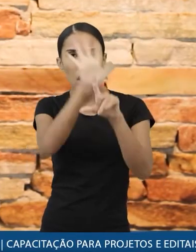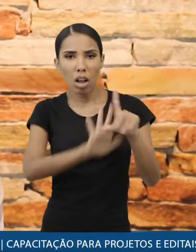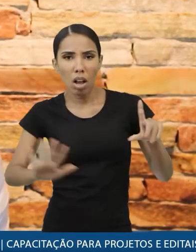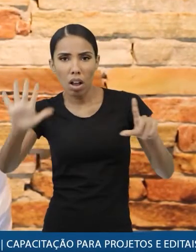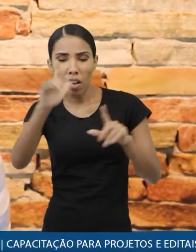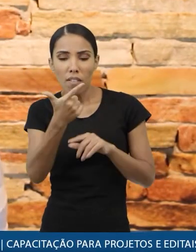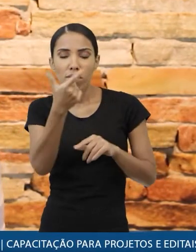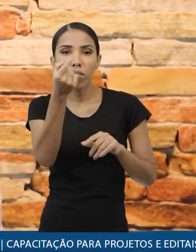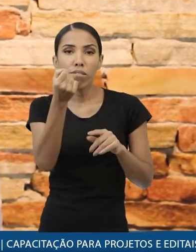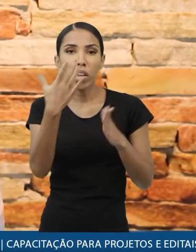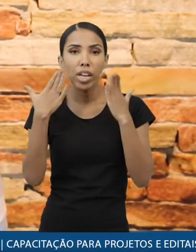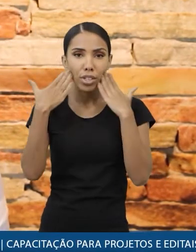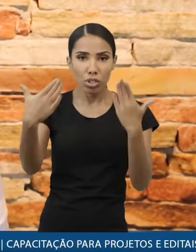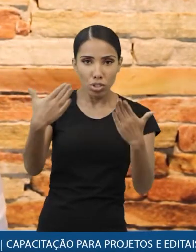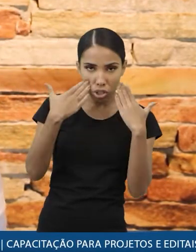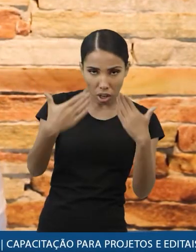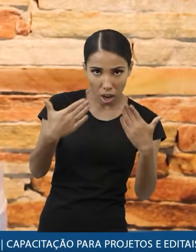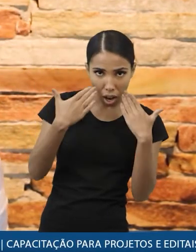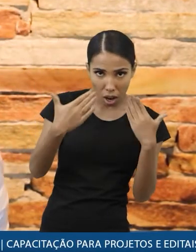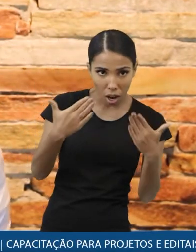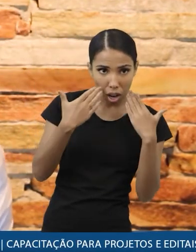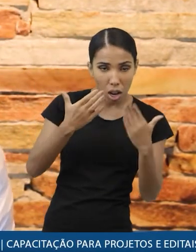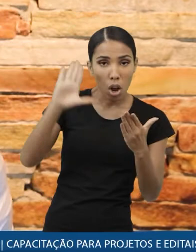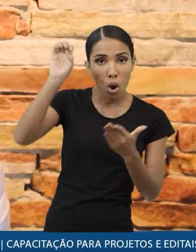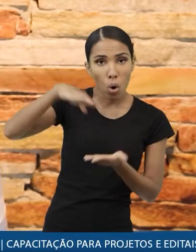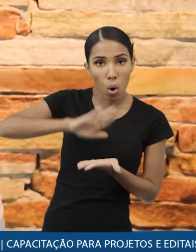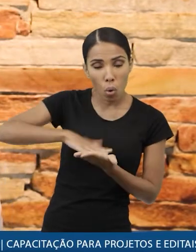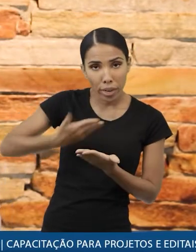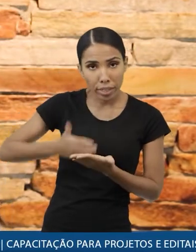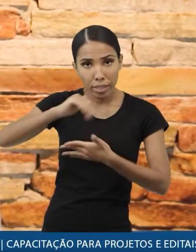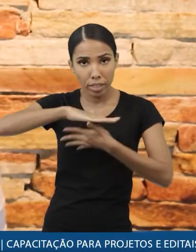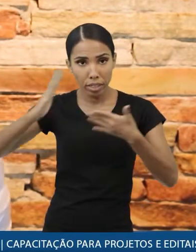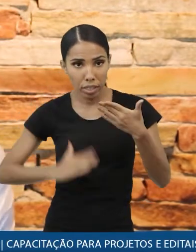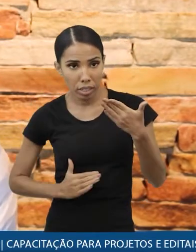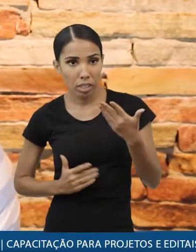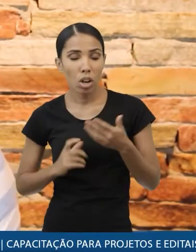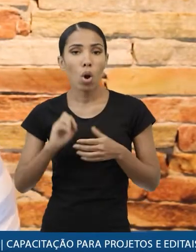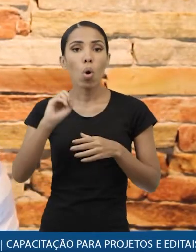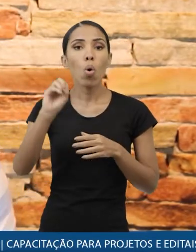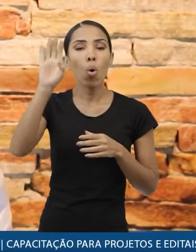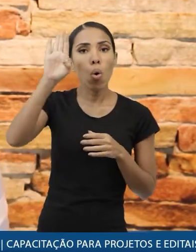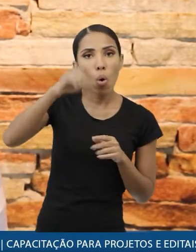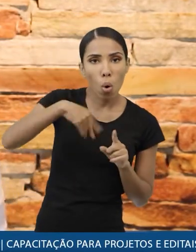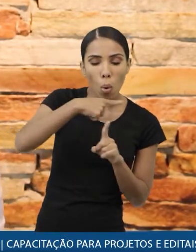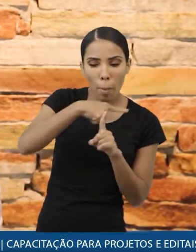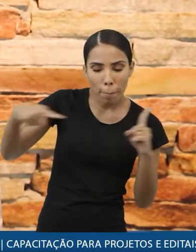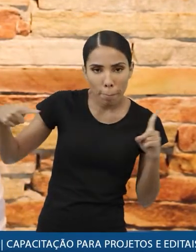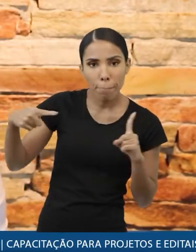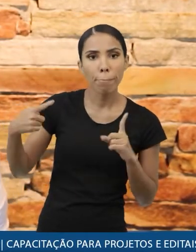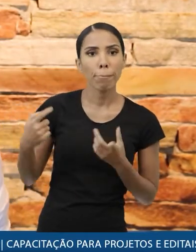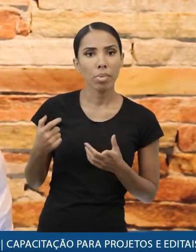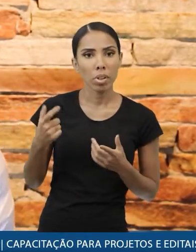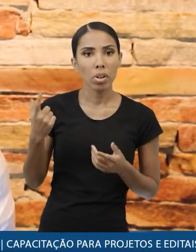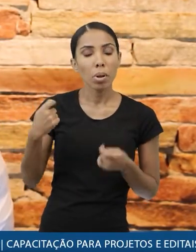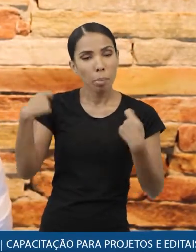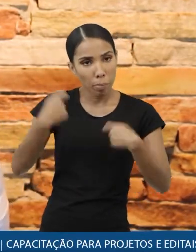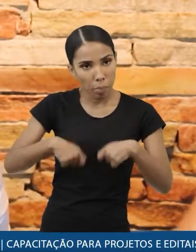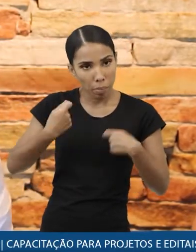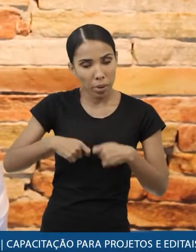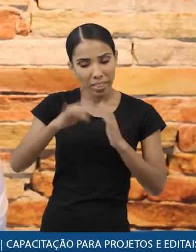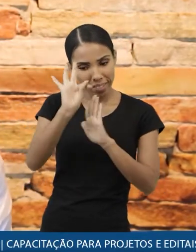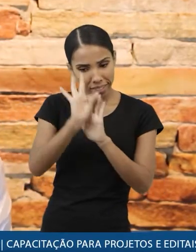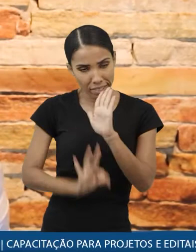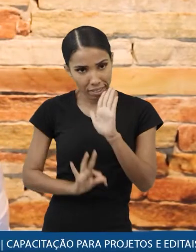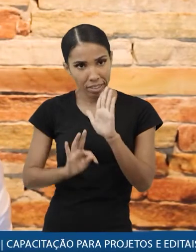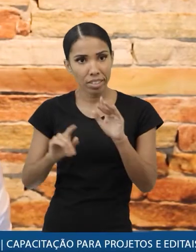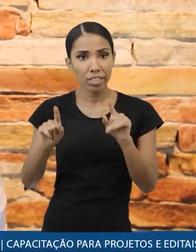cênicas que tem 20 apresentações com intérprete de livras com meia entrada você tem que relatar através de